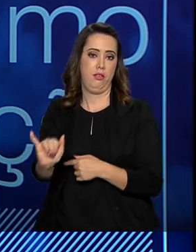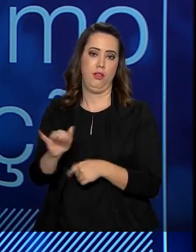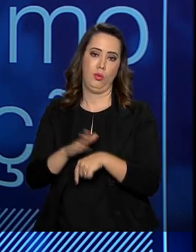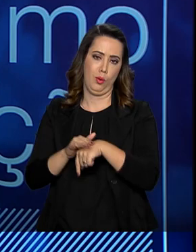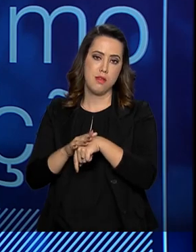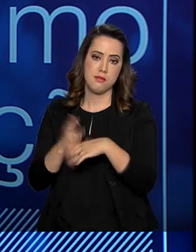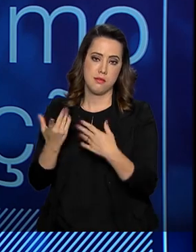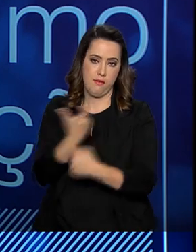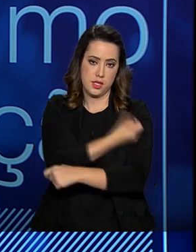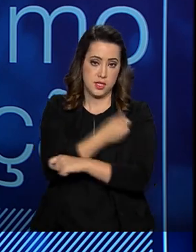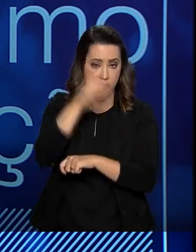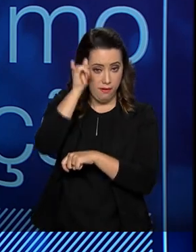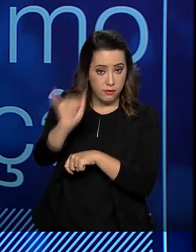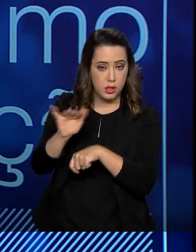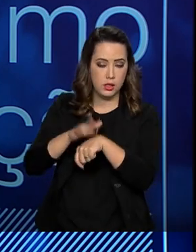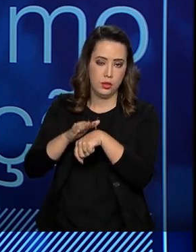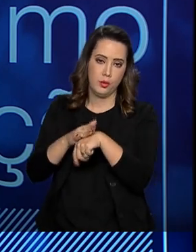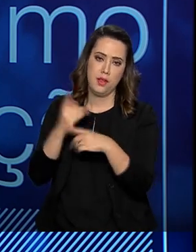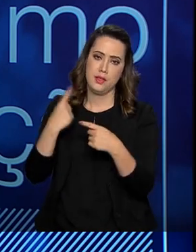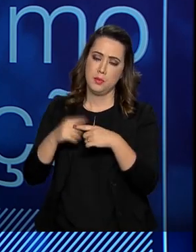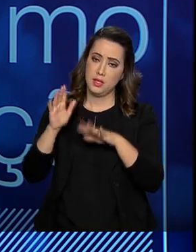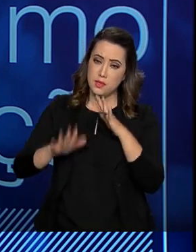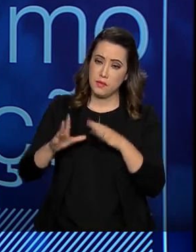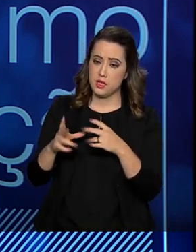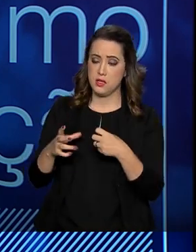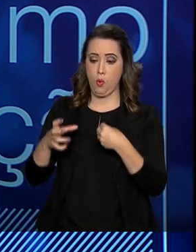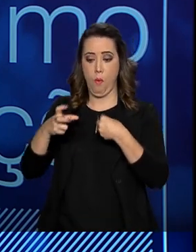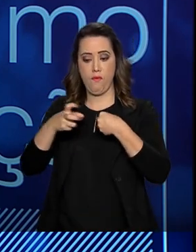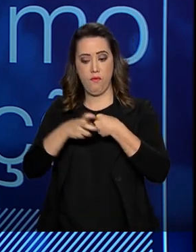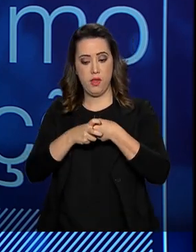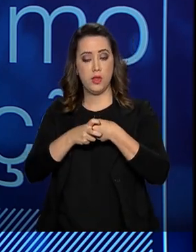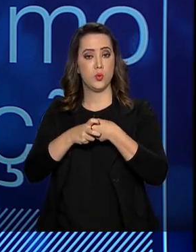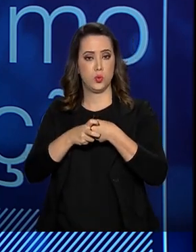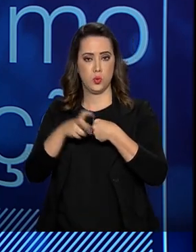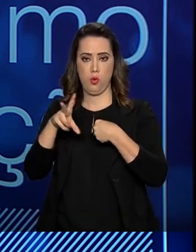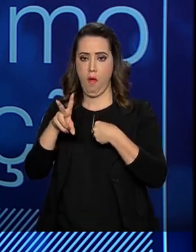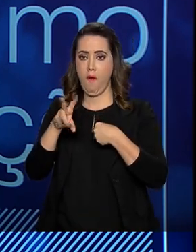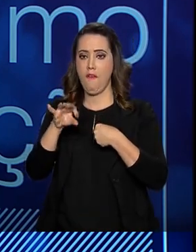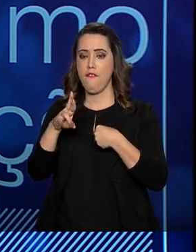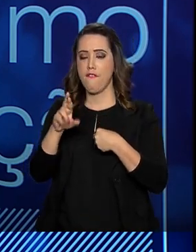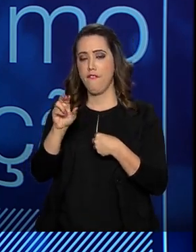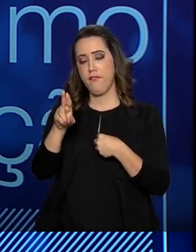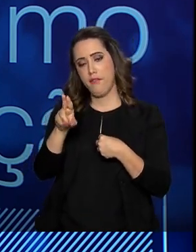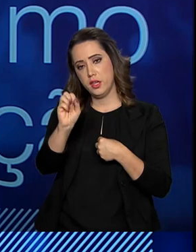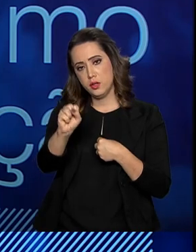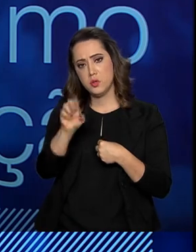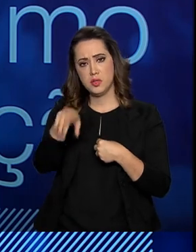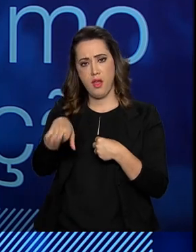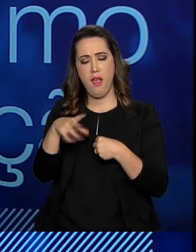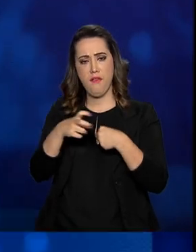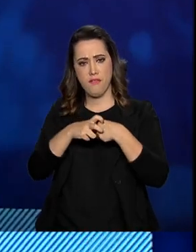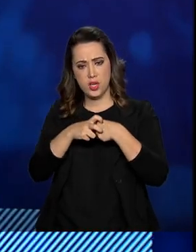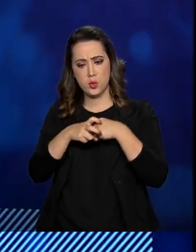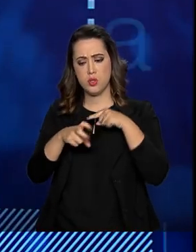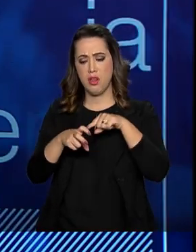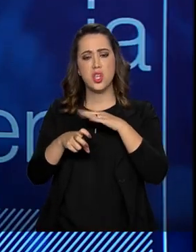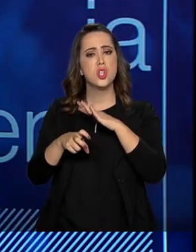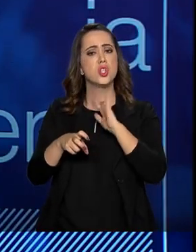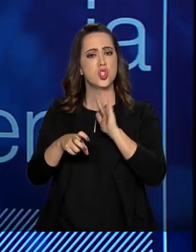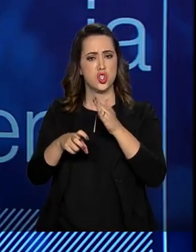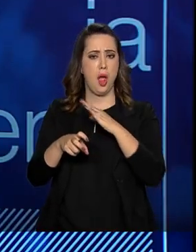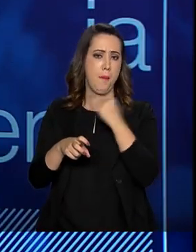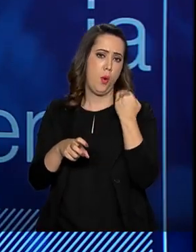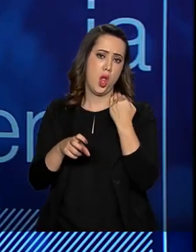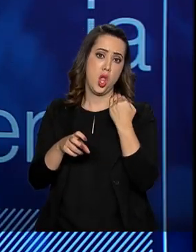geralmente são vírus inativados ou agentes estão inativados ou atenuados, ou seja, estão tão